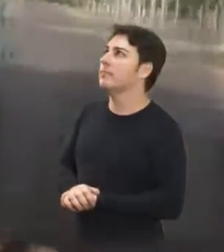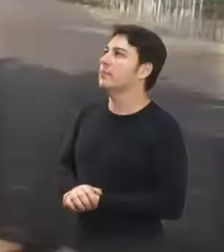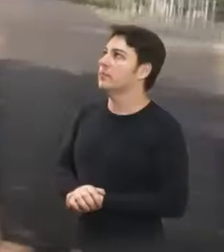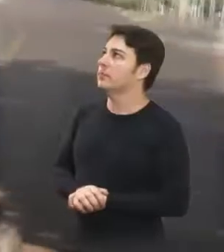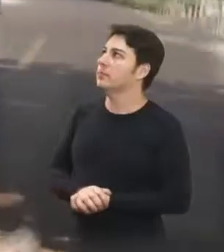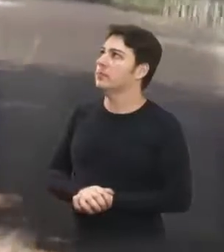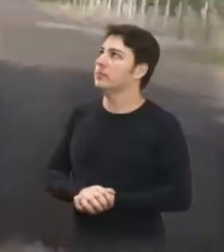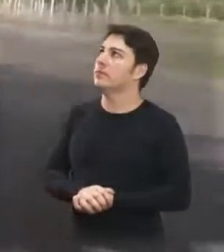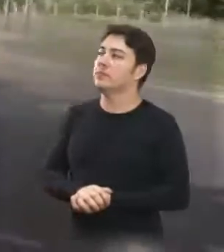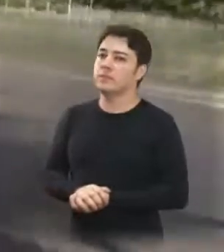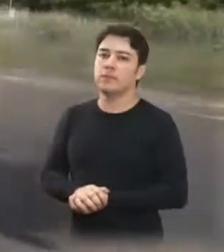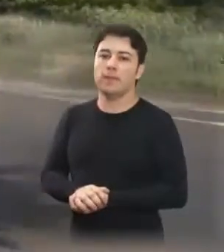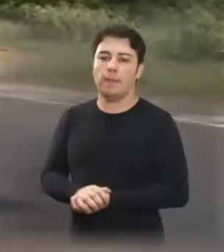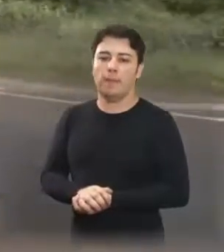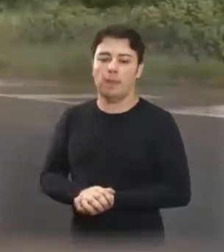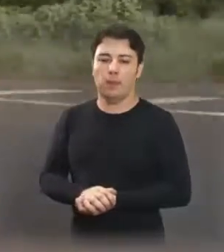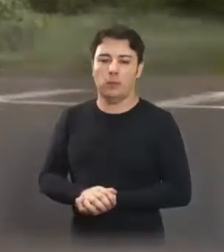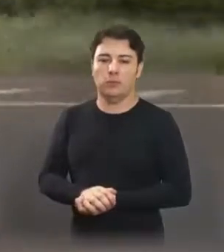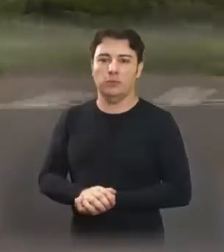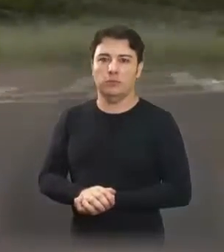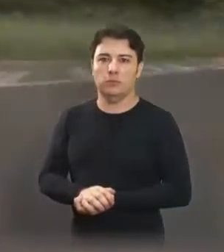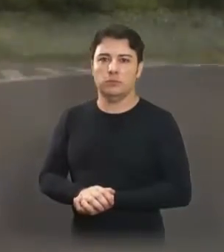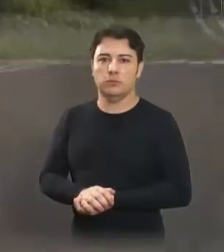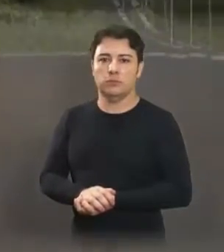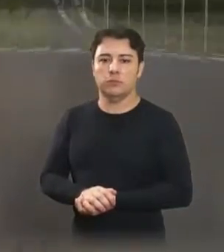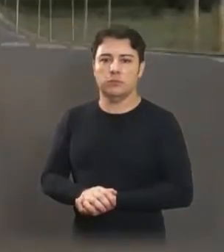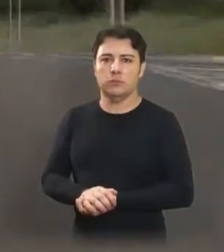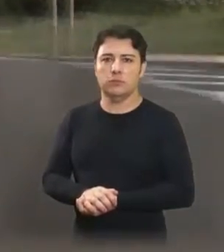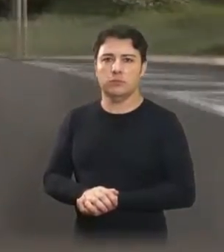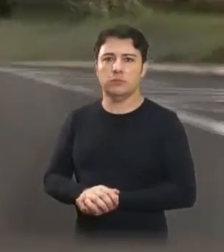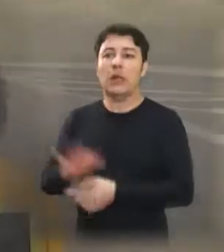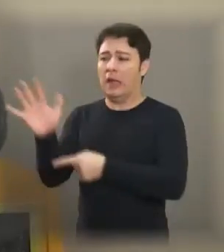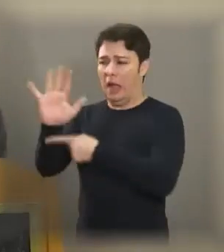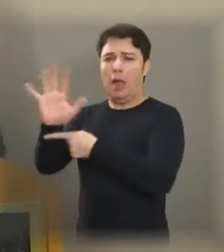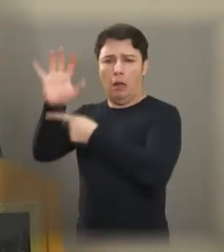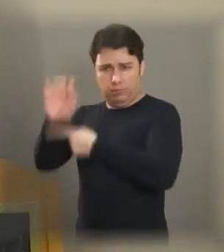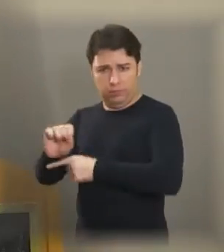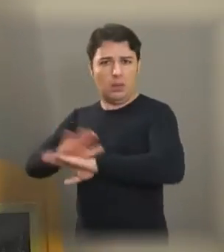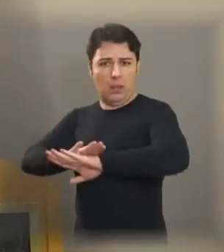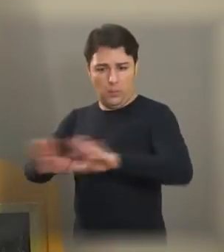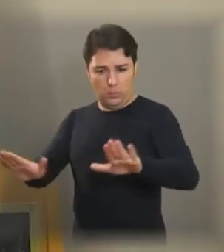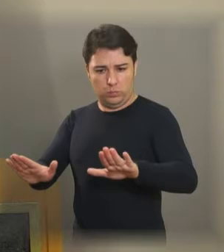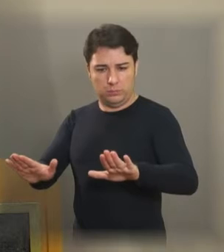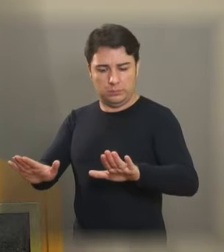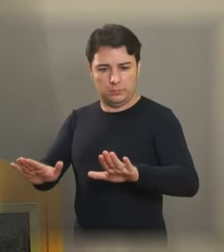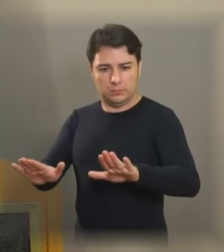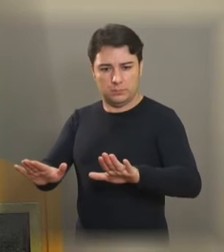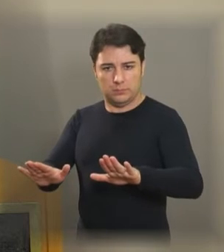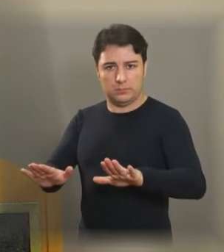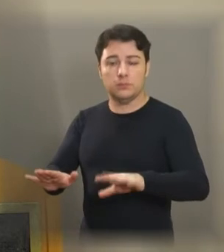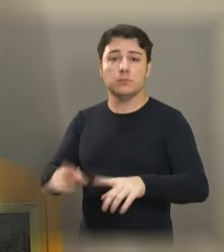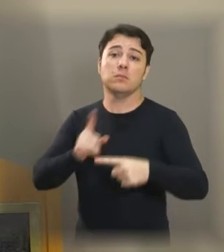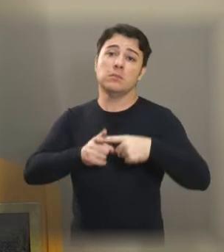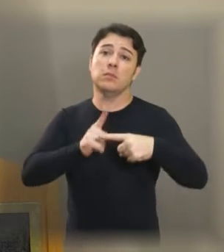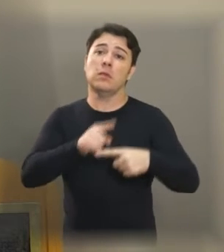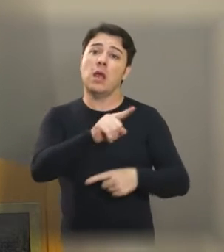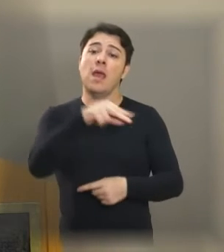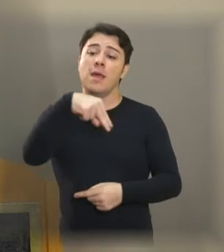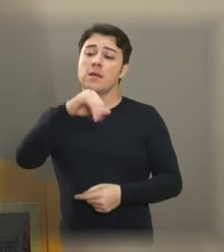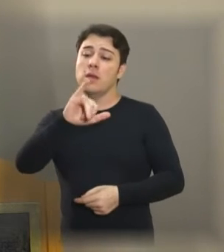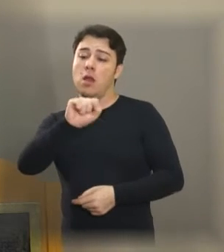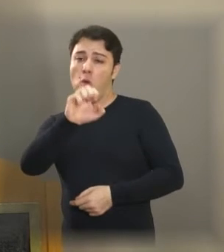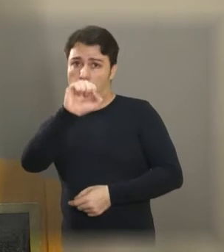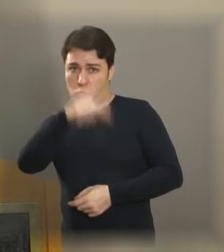que vem da José Barbante Neto, que vem presidencial São Vou cortar ele, porque eu já tive a resposta do senhor Nilson